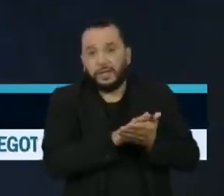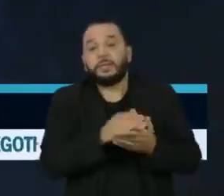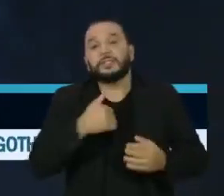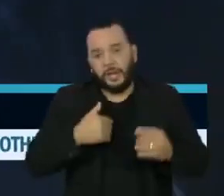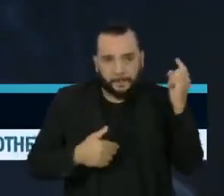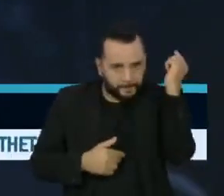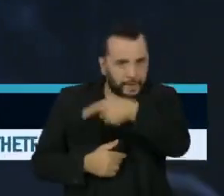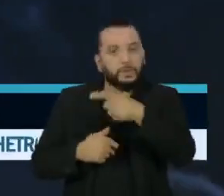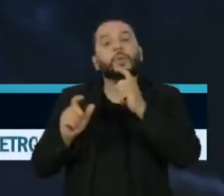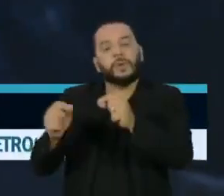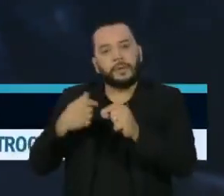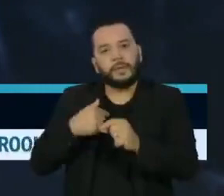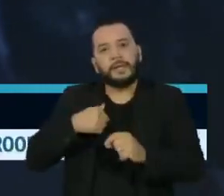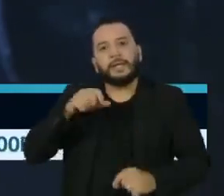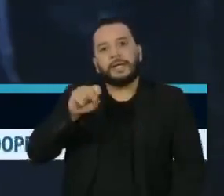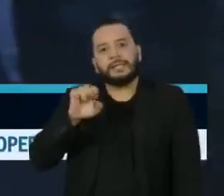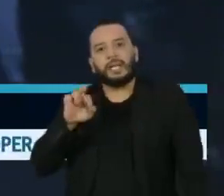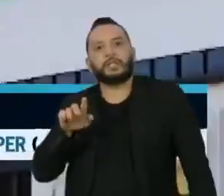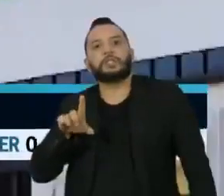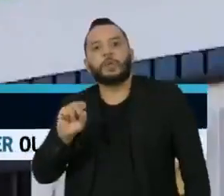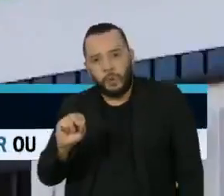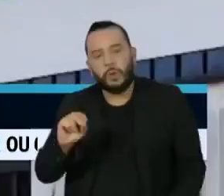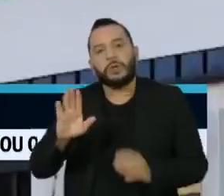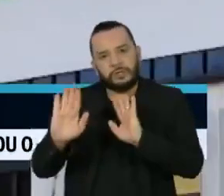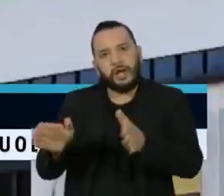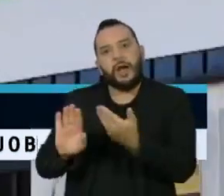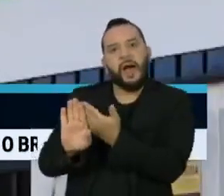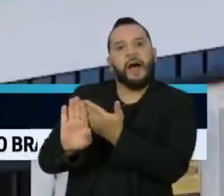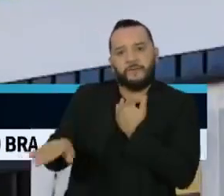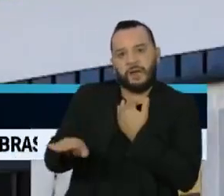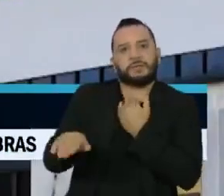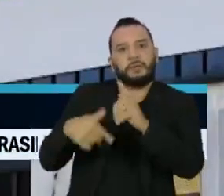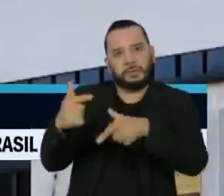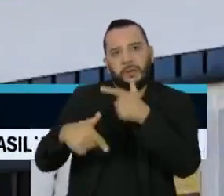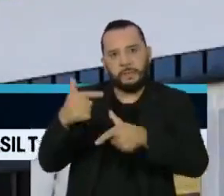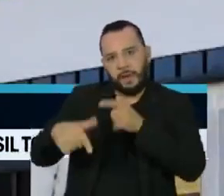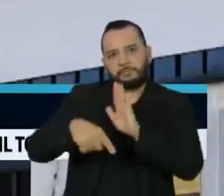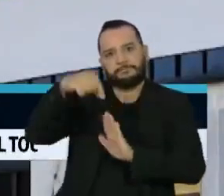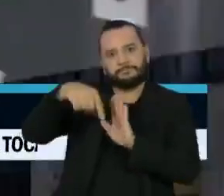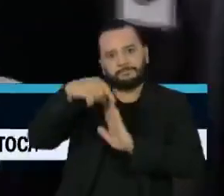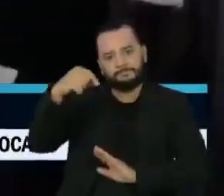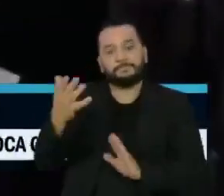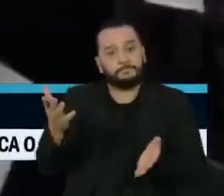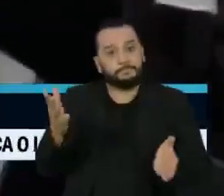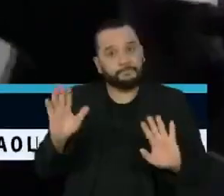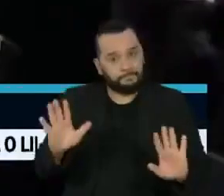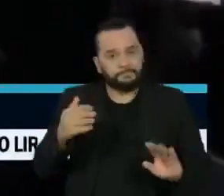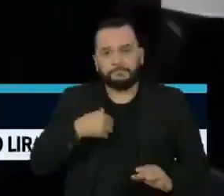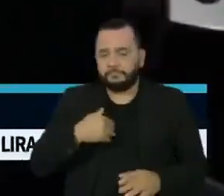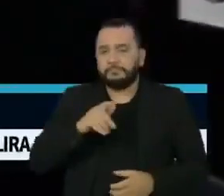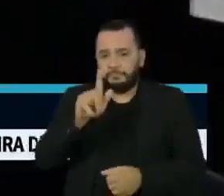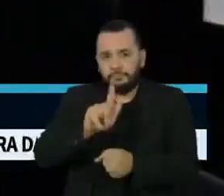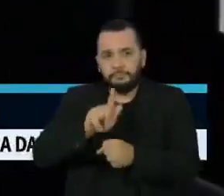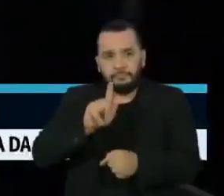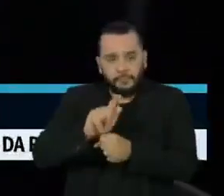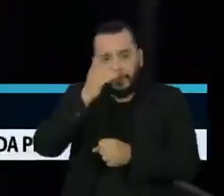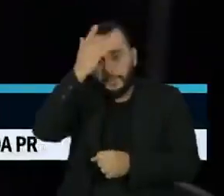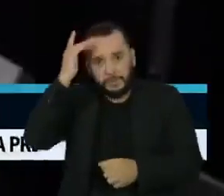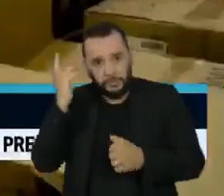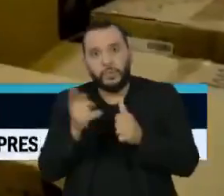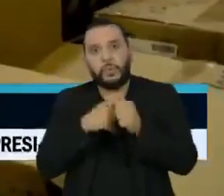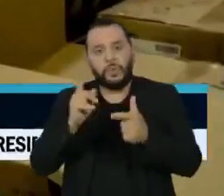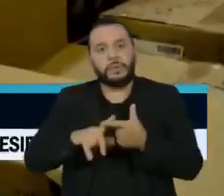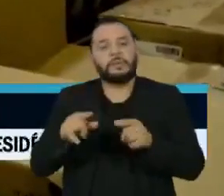Camargo da gestão de pessoas da instituição. Com a decisão judicial, a gestão de pessoas e